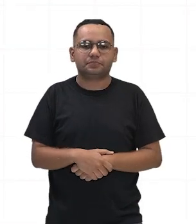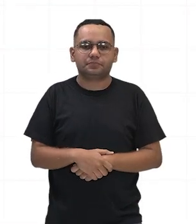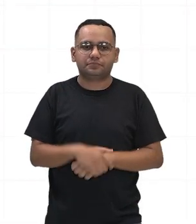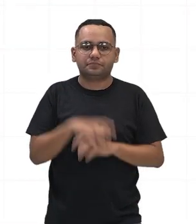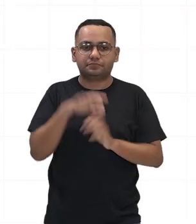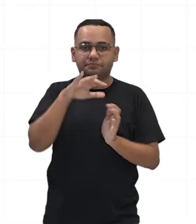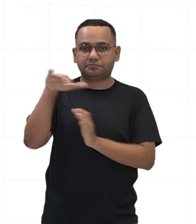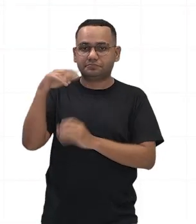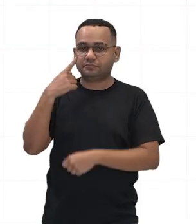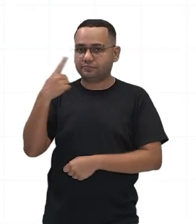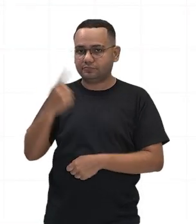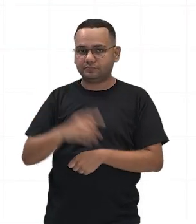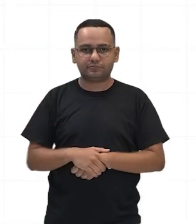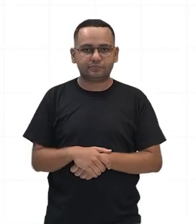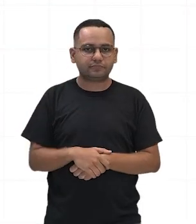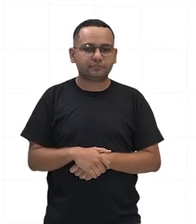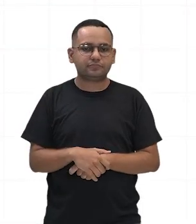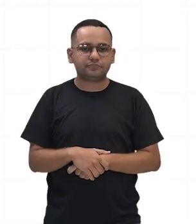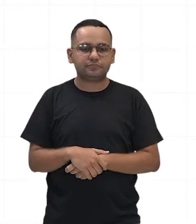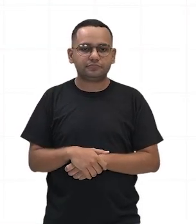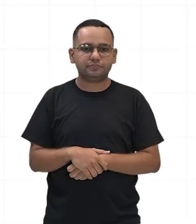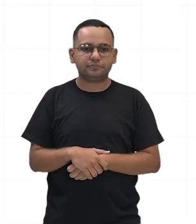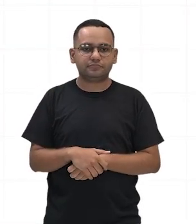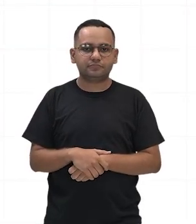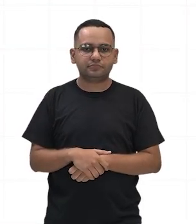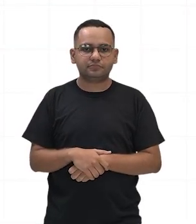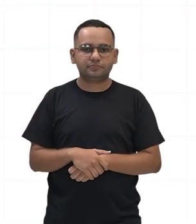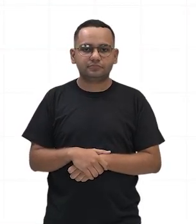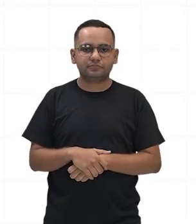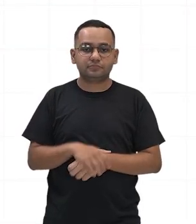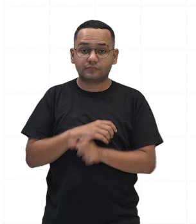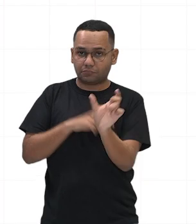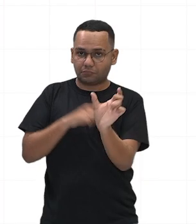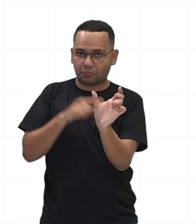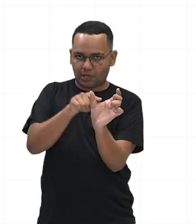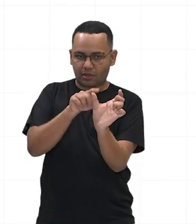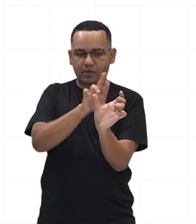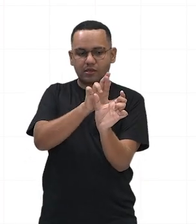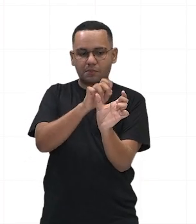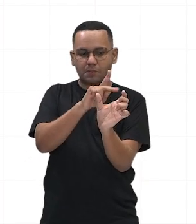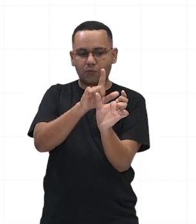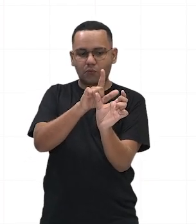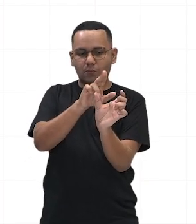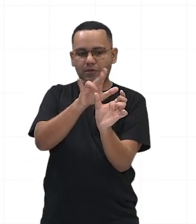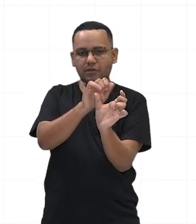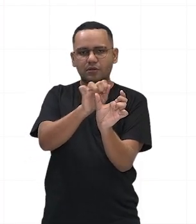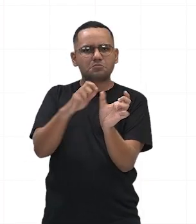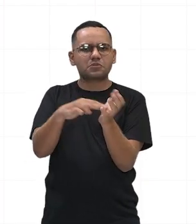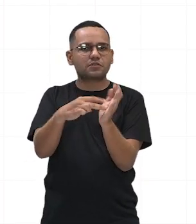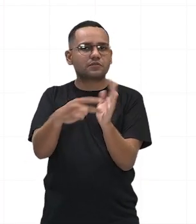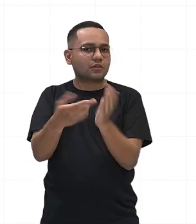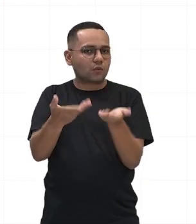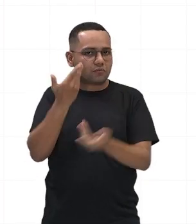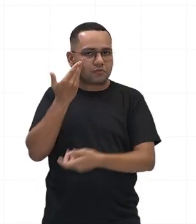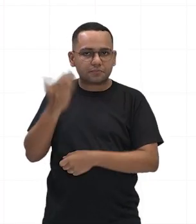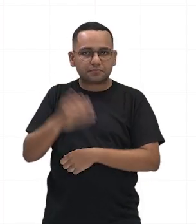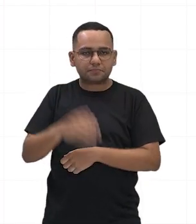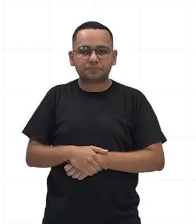vejam lá. A palavra república, ela significa res